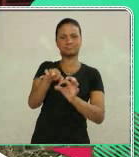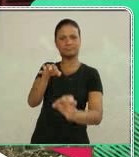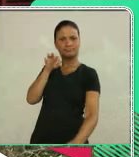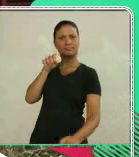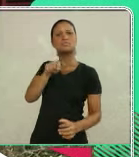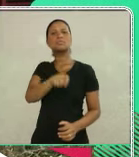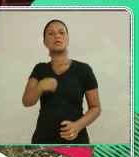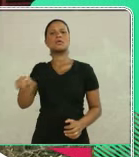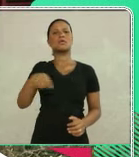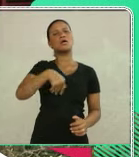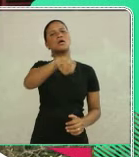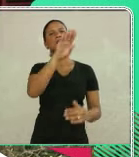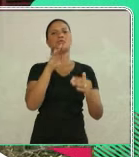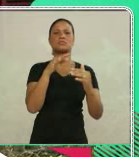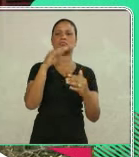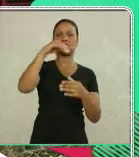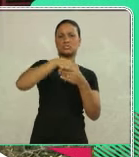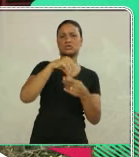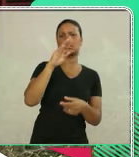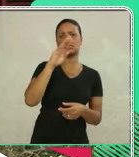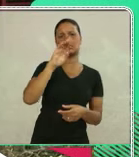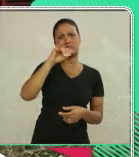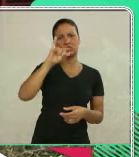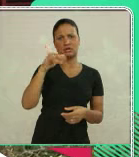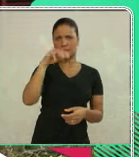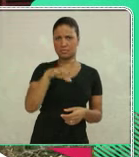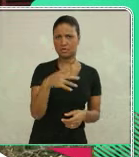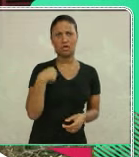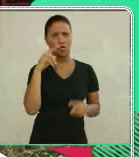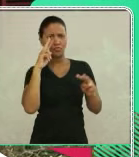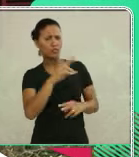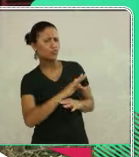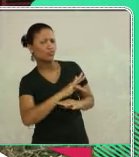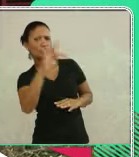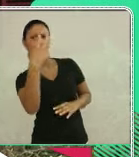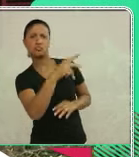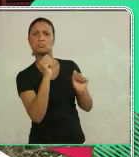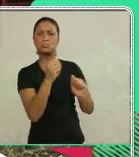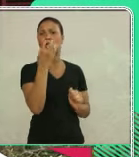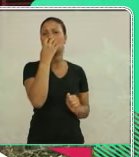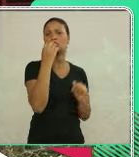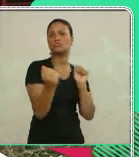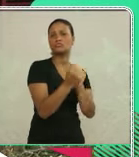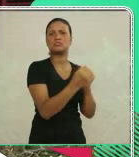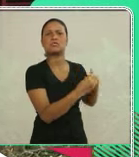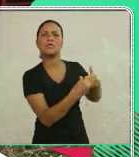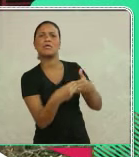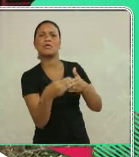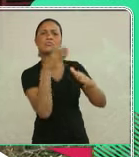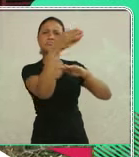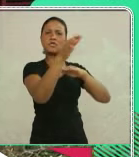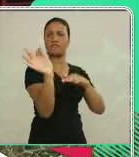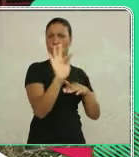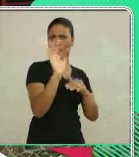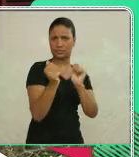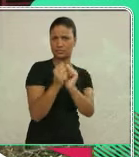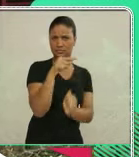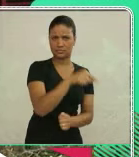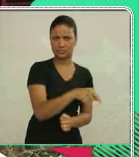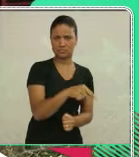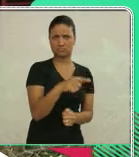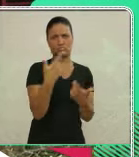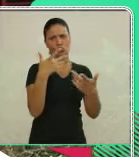vai querer pegar a bengalinha dele e ir para o instituto. E eu vejo ele no futuro como cão-guia, fazendo